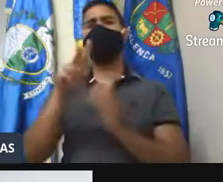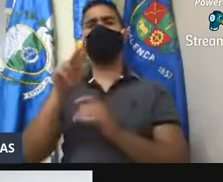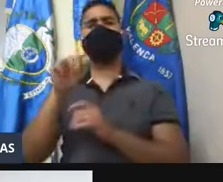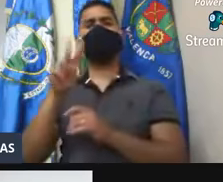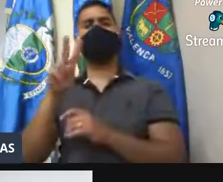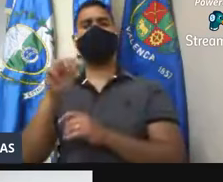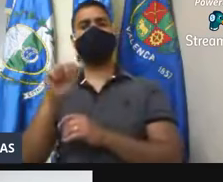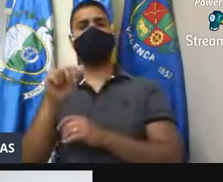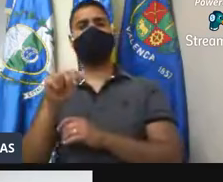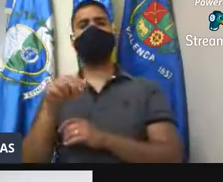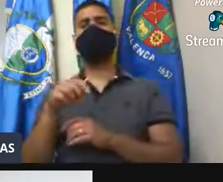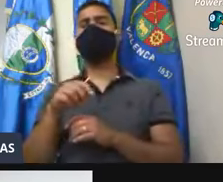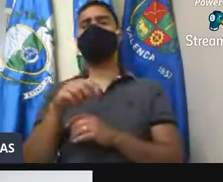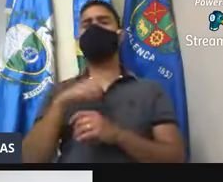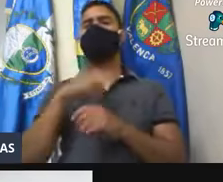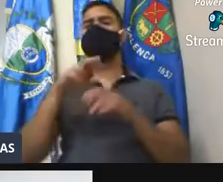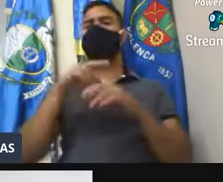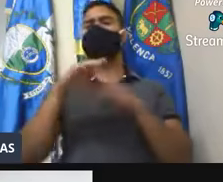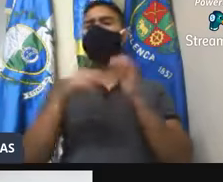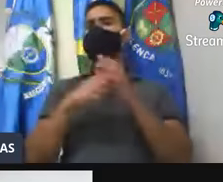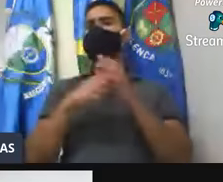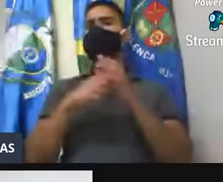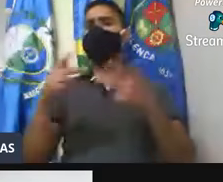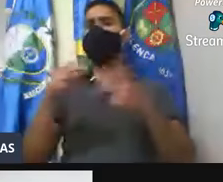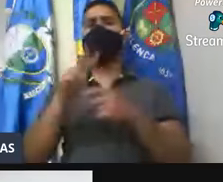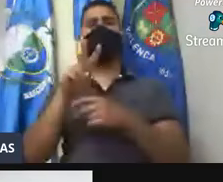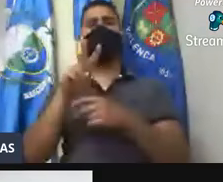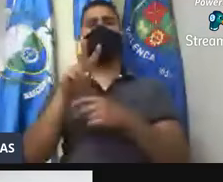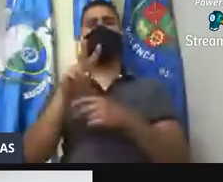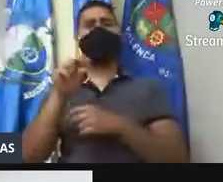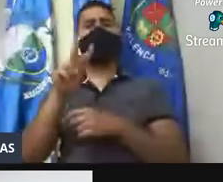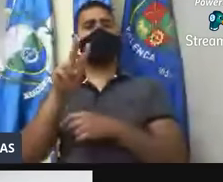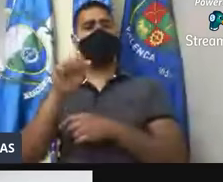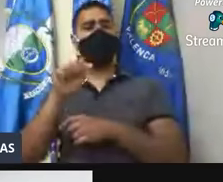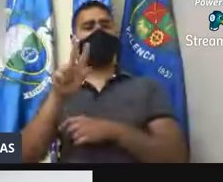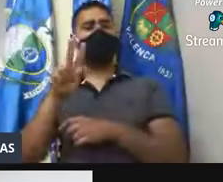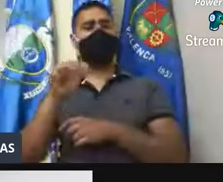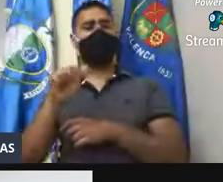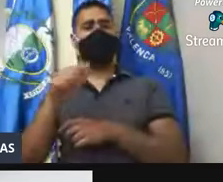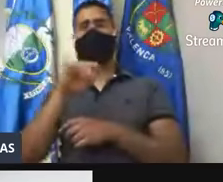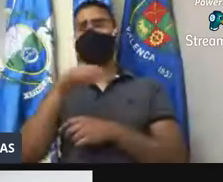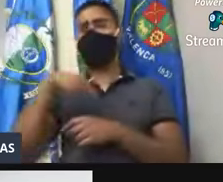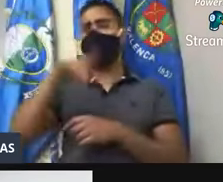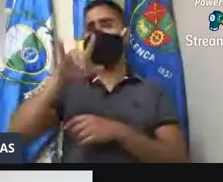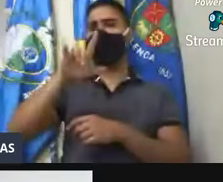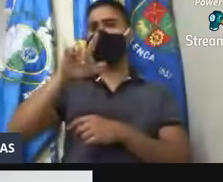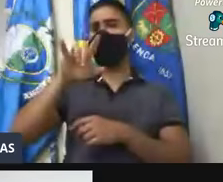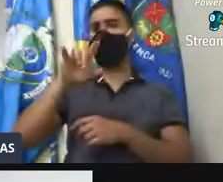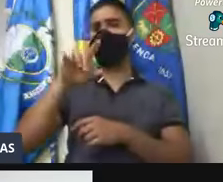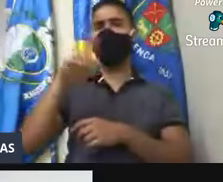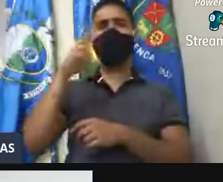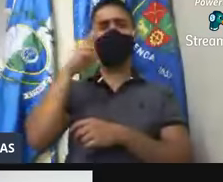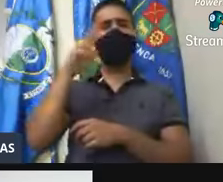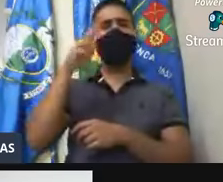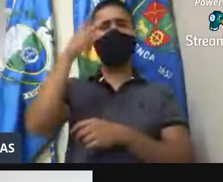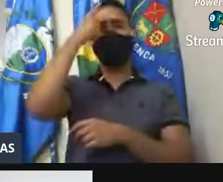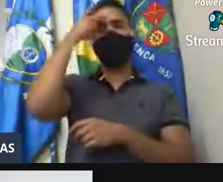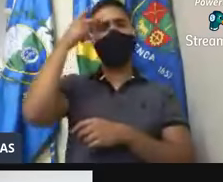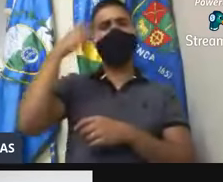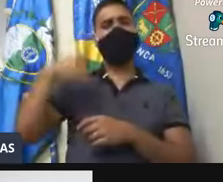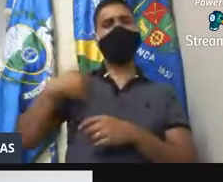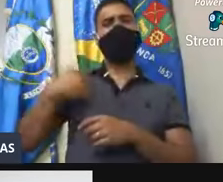explorando Vavá, tudo underline sobre Vavá. Se você for nesses perfis no Instagram, vocês vão ver menores de idade,